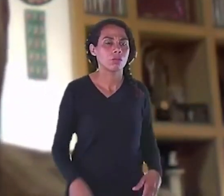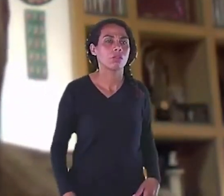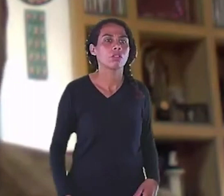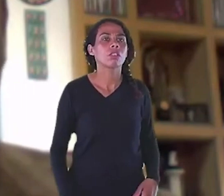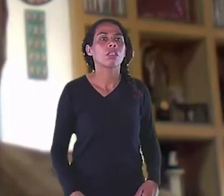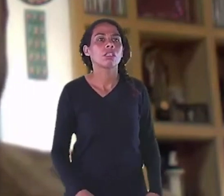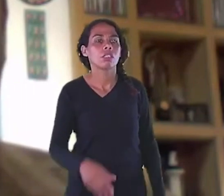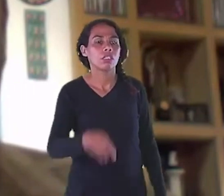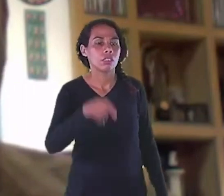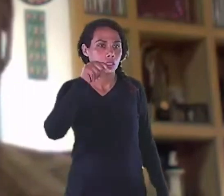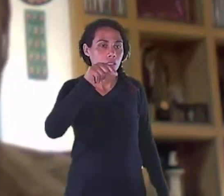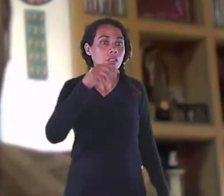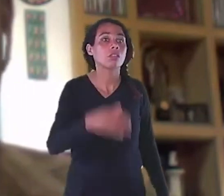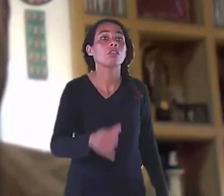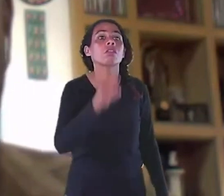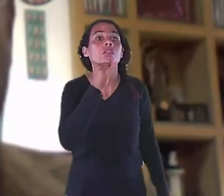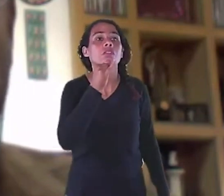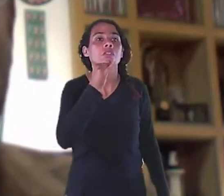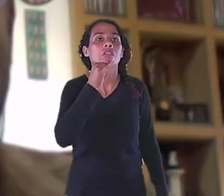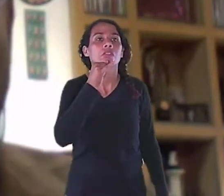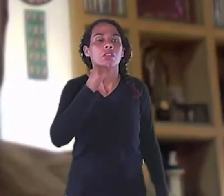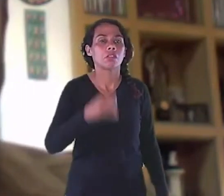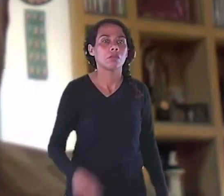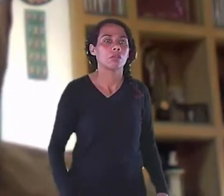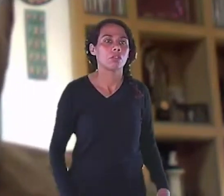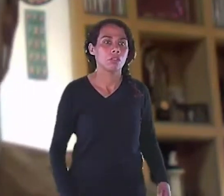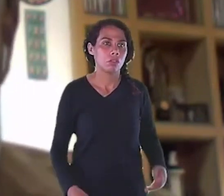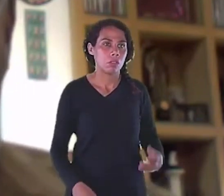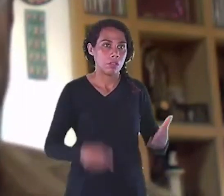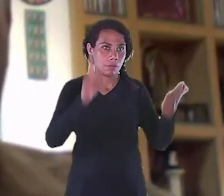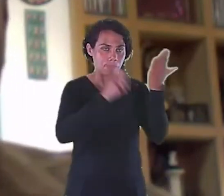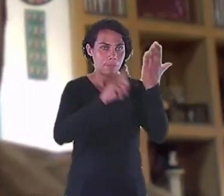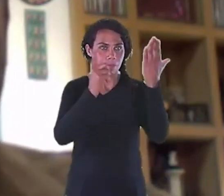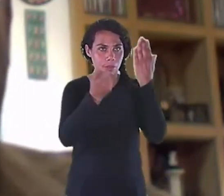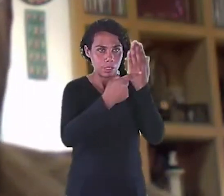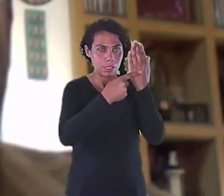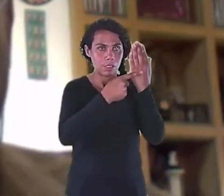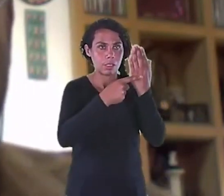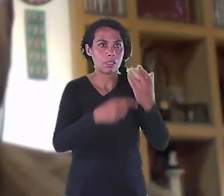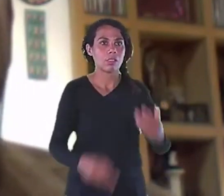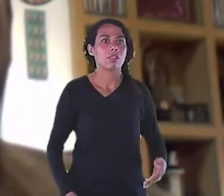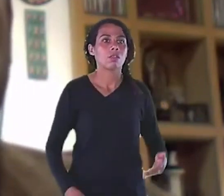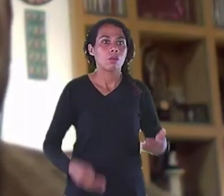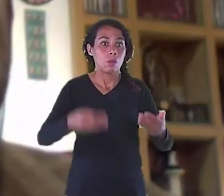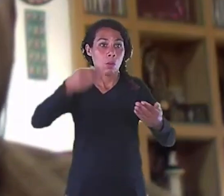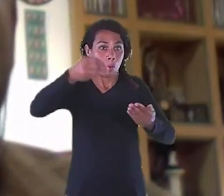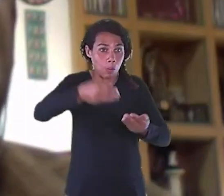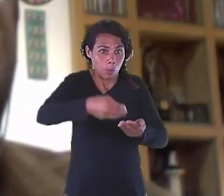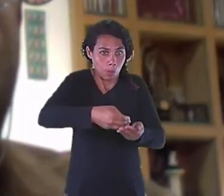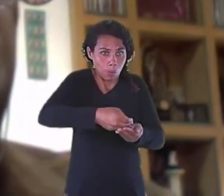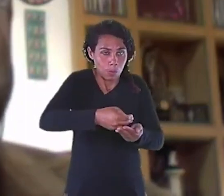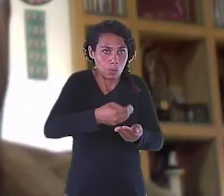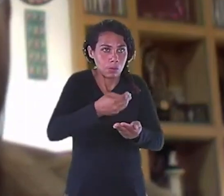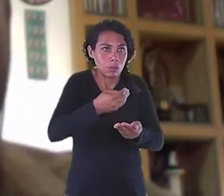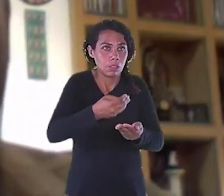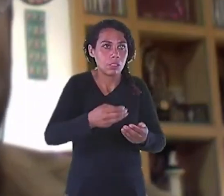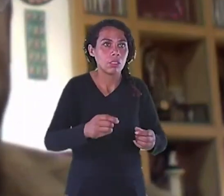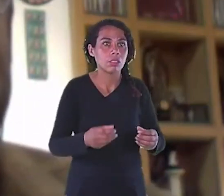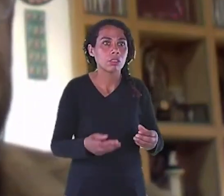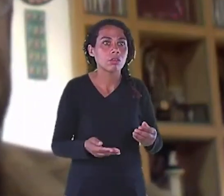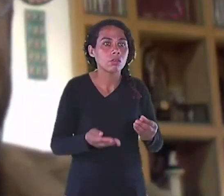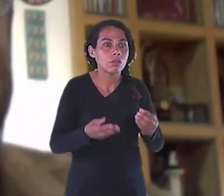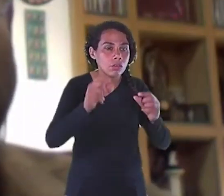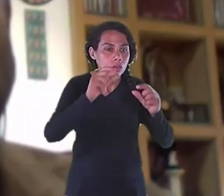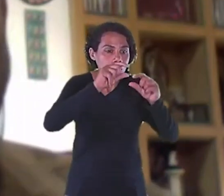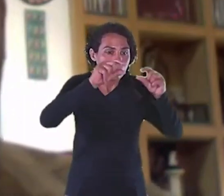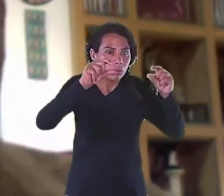que O equilíbrio dessa colher Não está no meio Ela está mais próximo Da concha Por que isso? Para contrapor O peso da sua mão